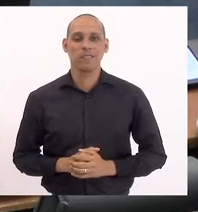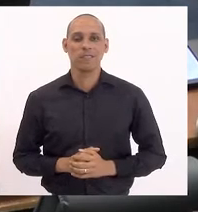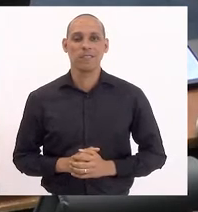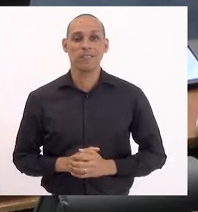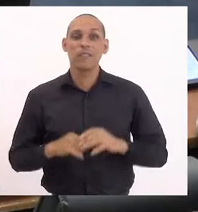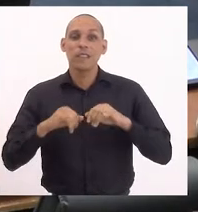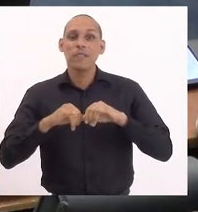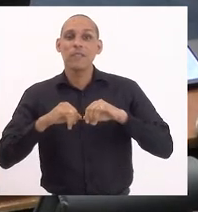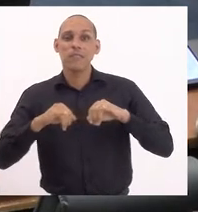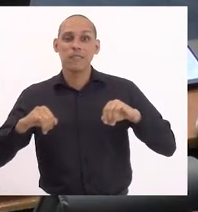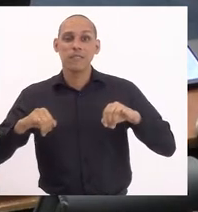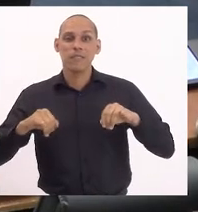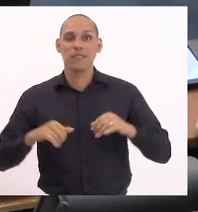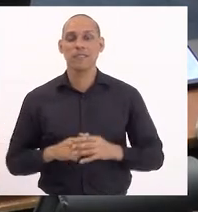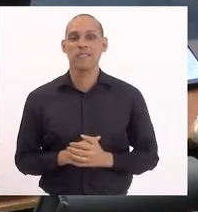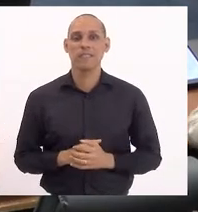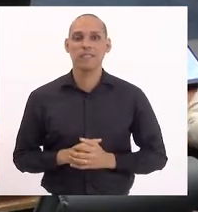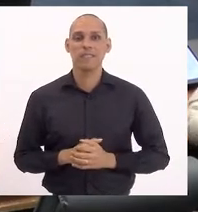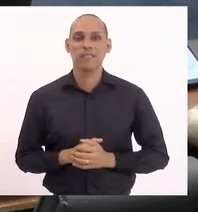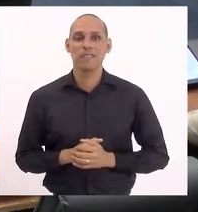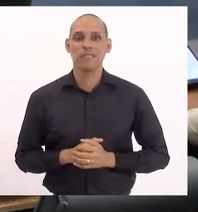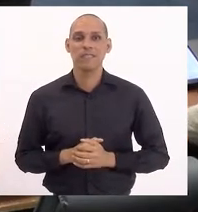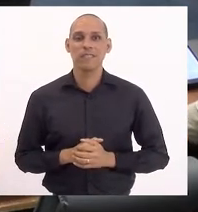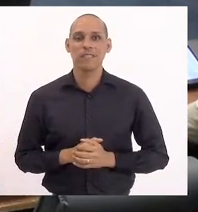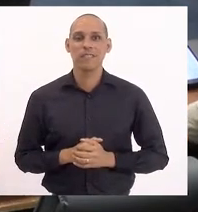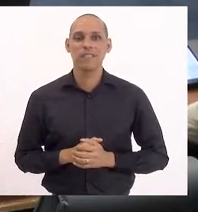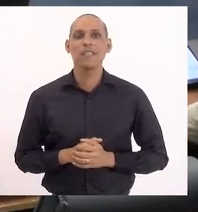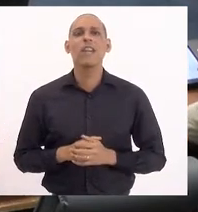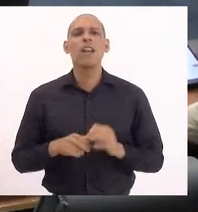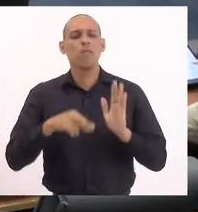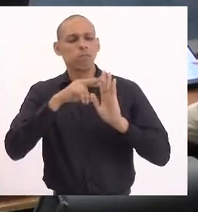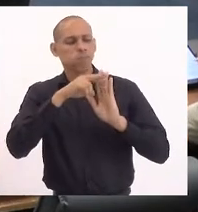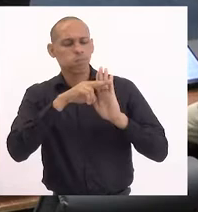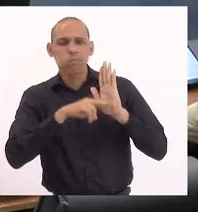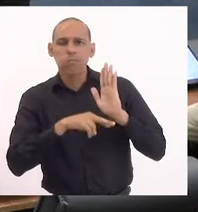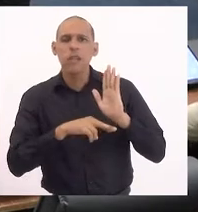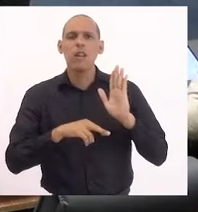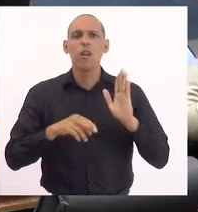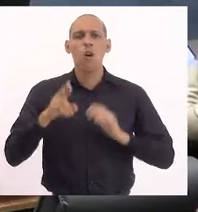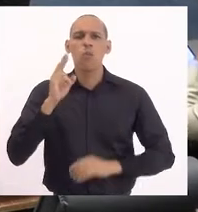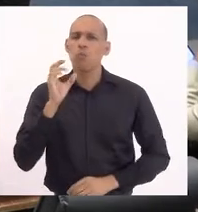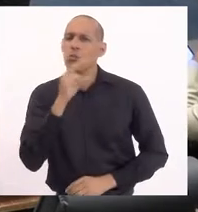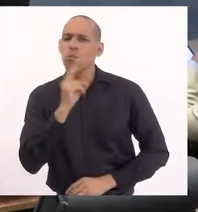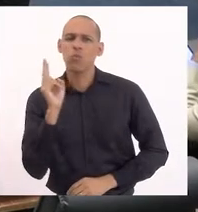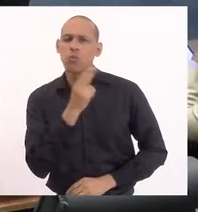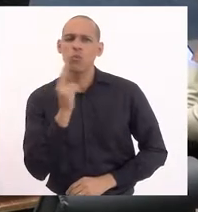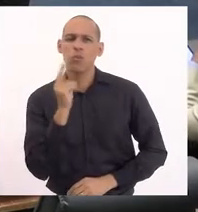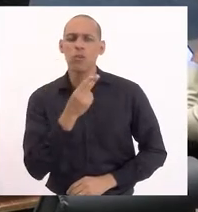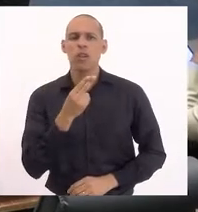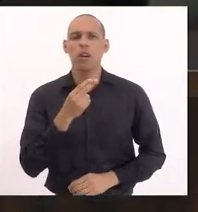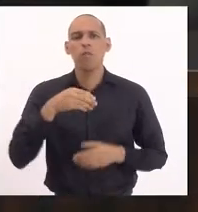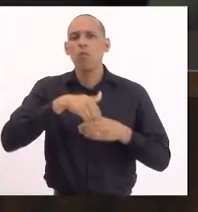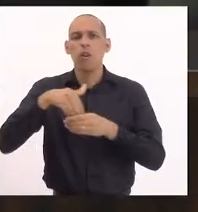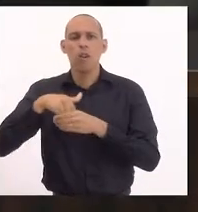Anuncio em regime de urgência, em votação, em discussão, única, projeto de lei